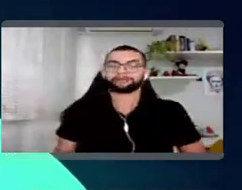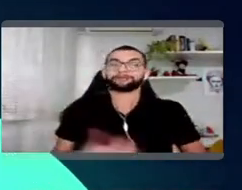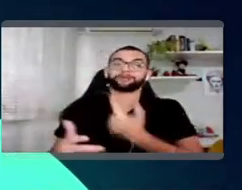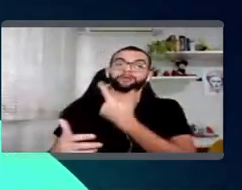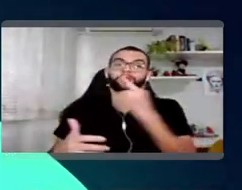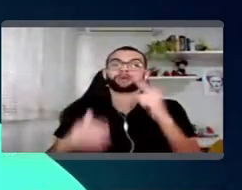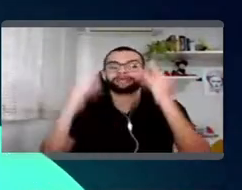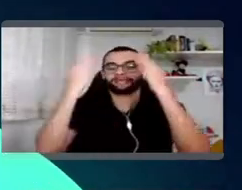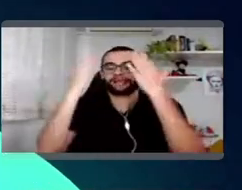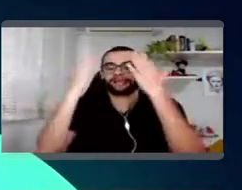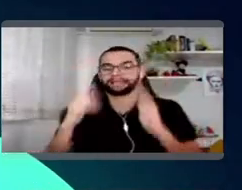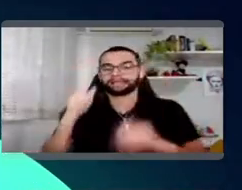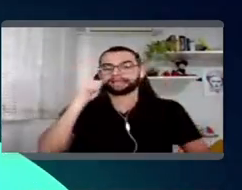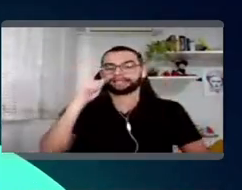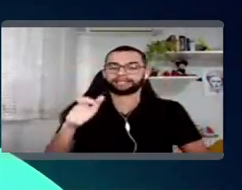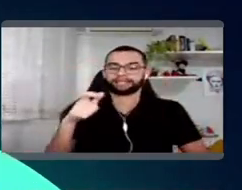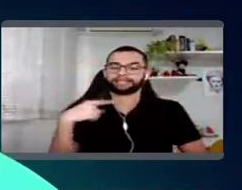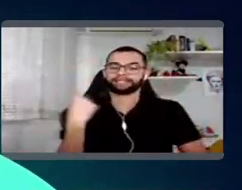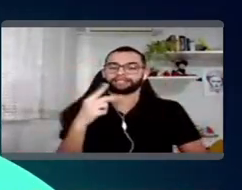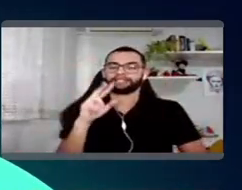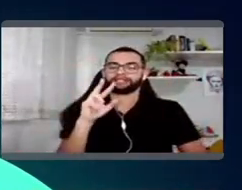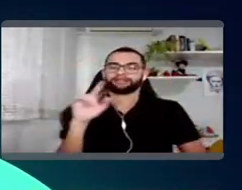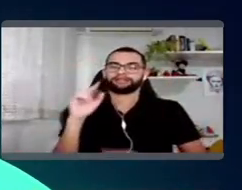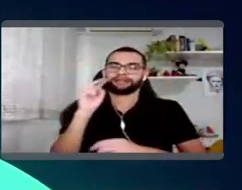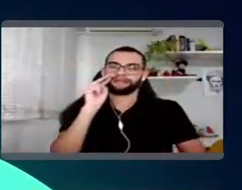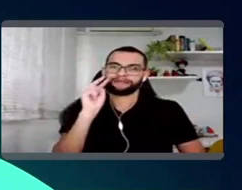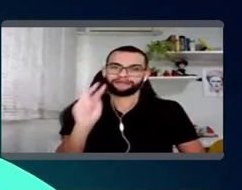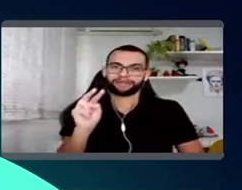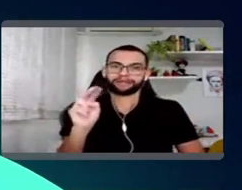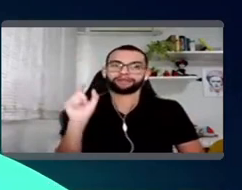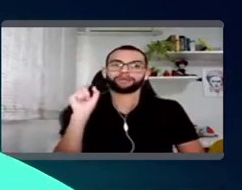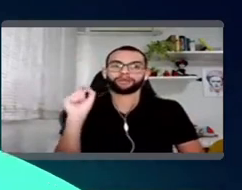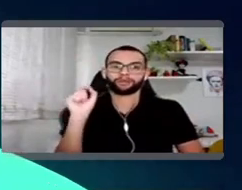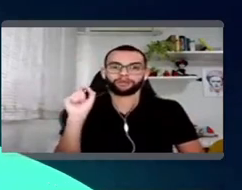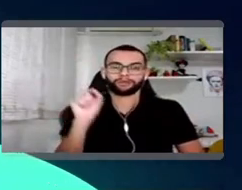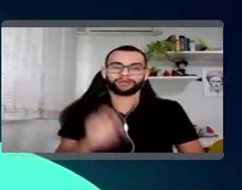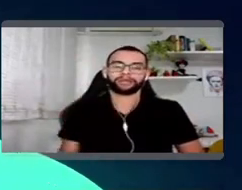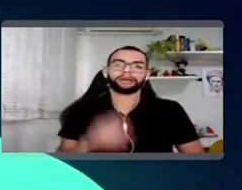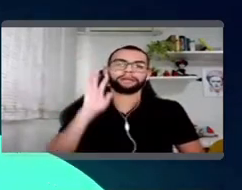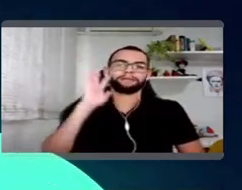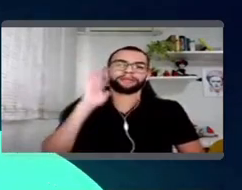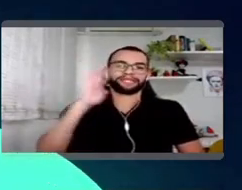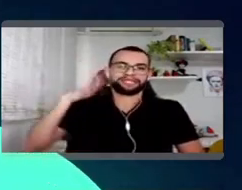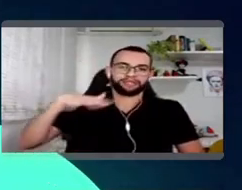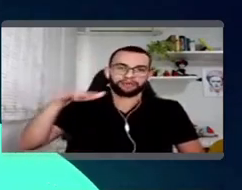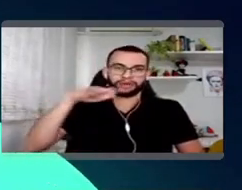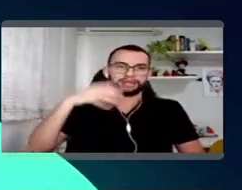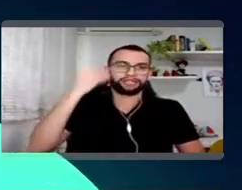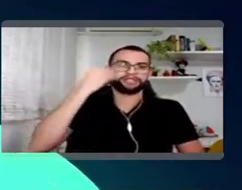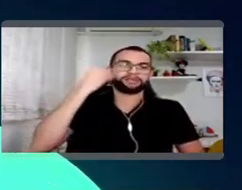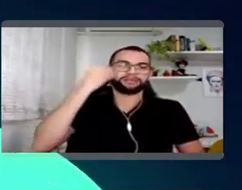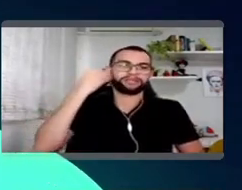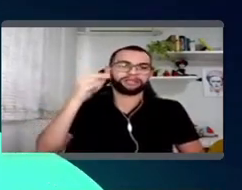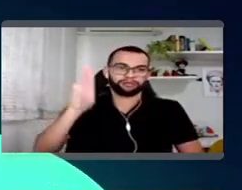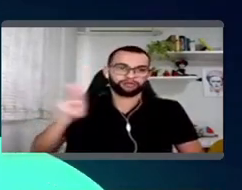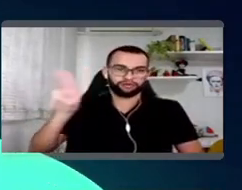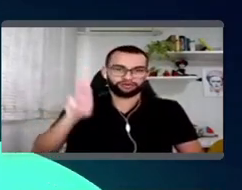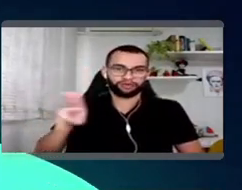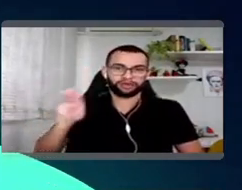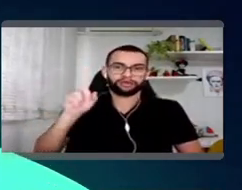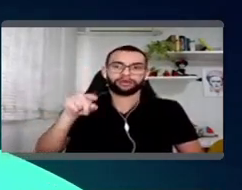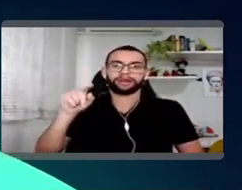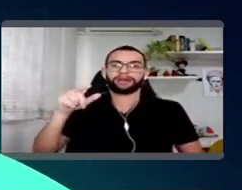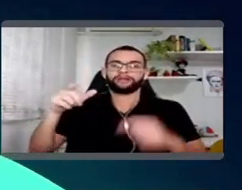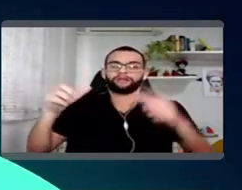Outro tipo de análise que é muito interessante a gente ver, pensando aí em toda a parte de experiência de usuário, é o que a gente chama de